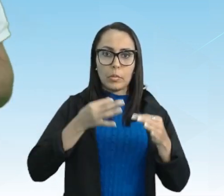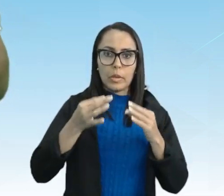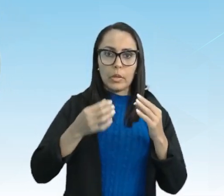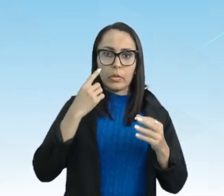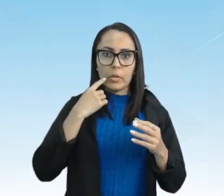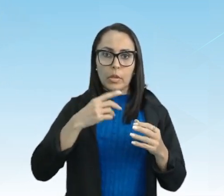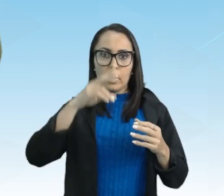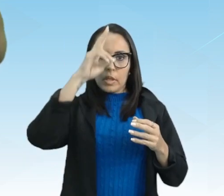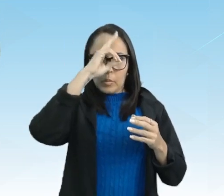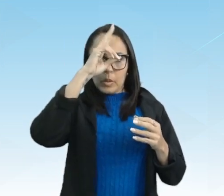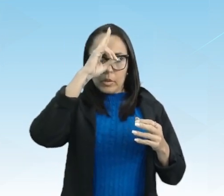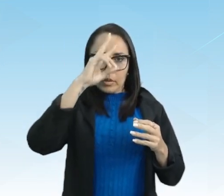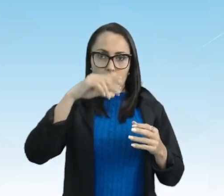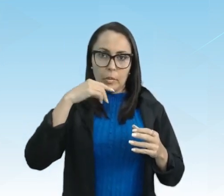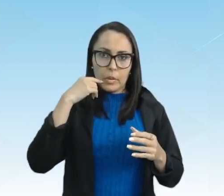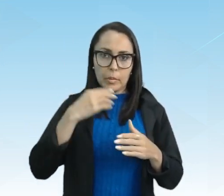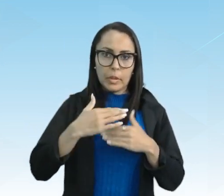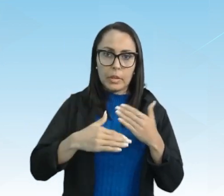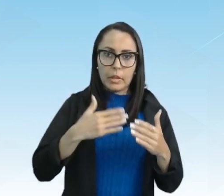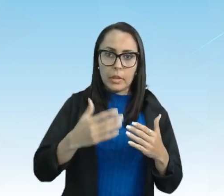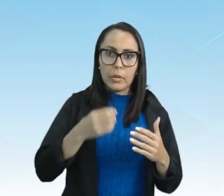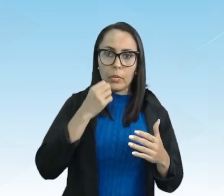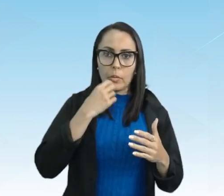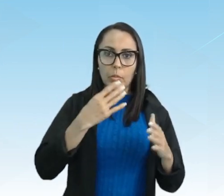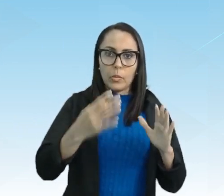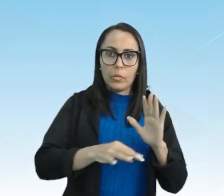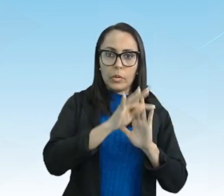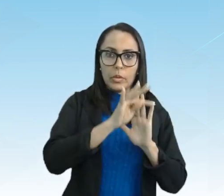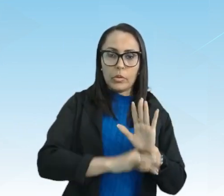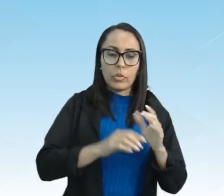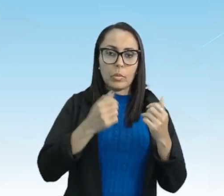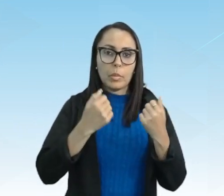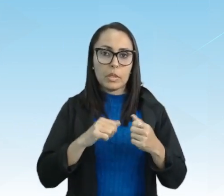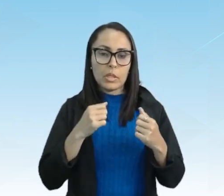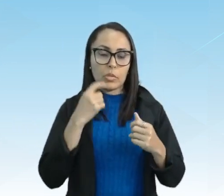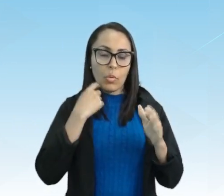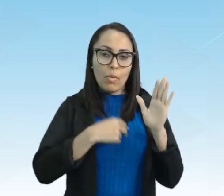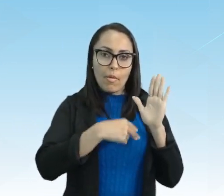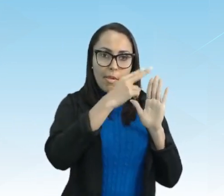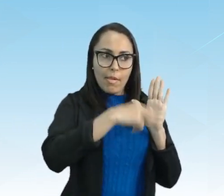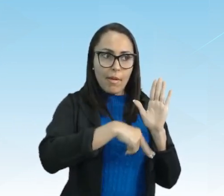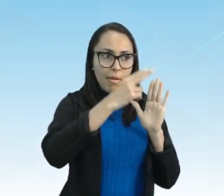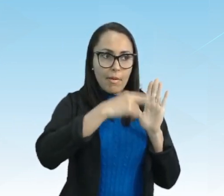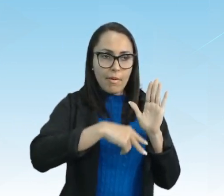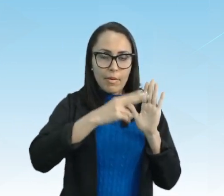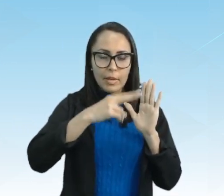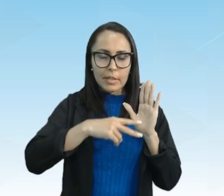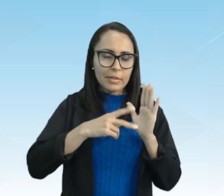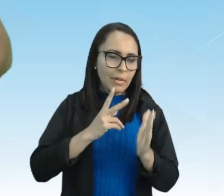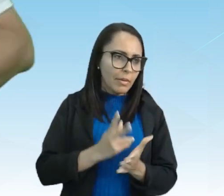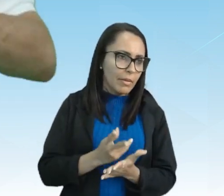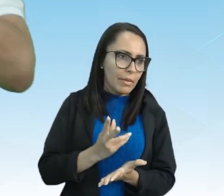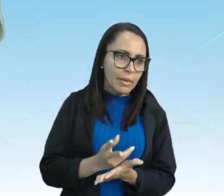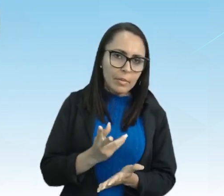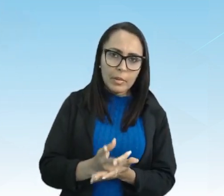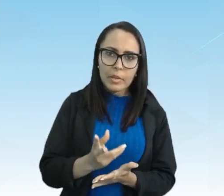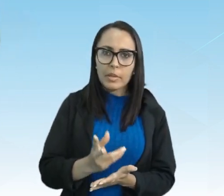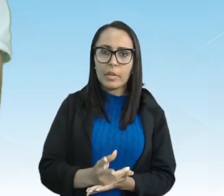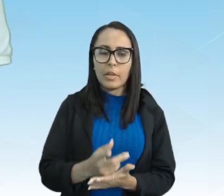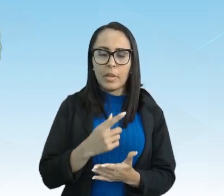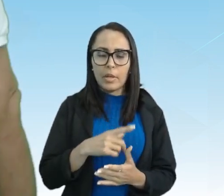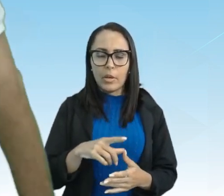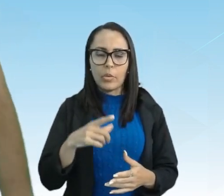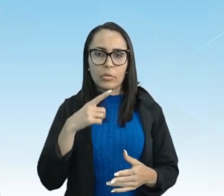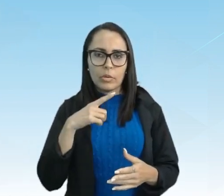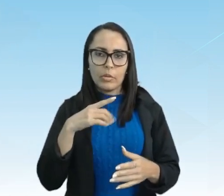lembrar que para ter um bom texto é preciso ter muita leitura, ter uma boa leitura e isso tenho certeza que